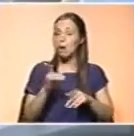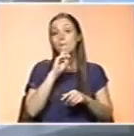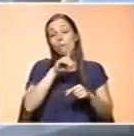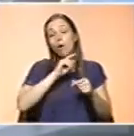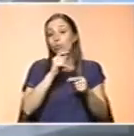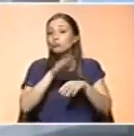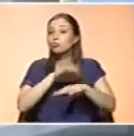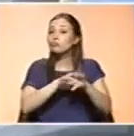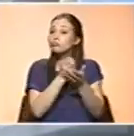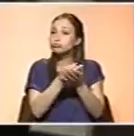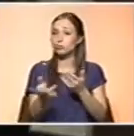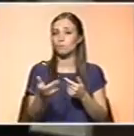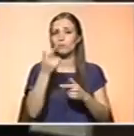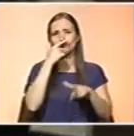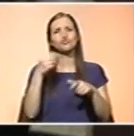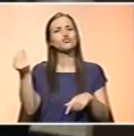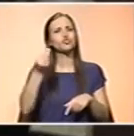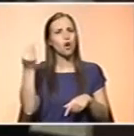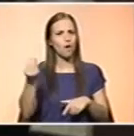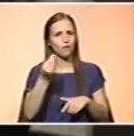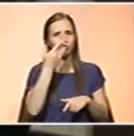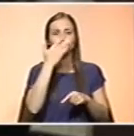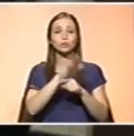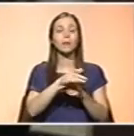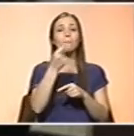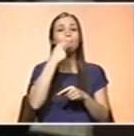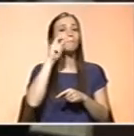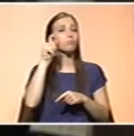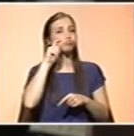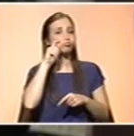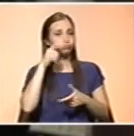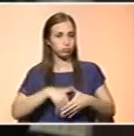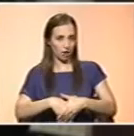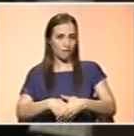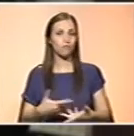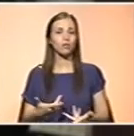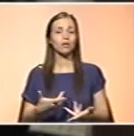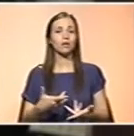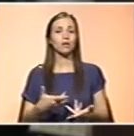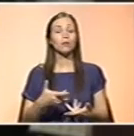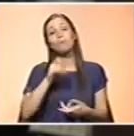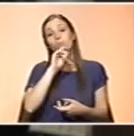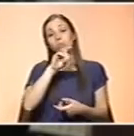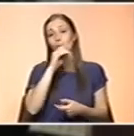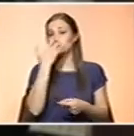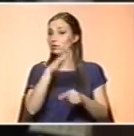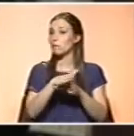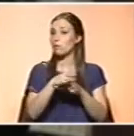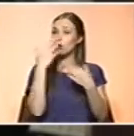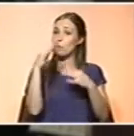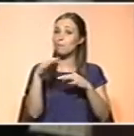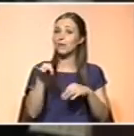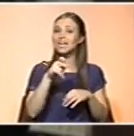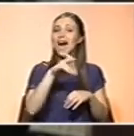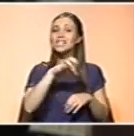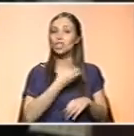ordem. Nas pessoas mais jovens, nos anticoncessionais orais, na chamada pílula, é muito comum a perda